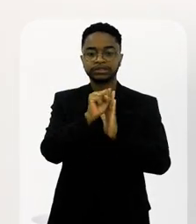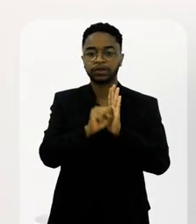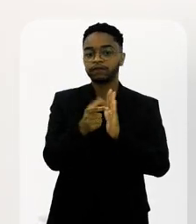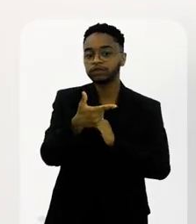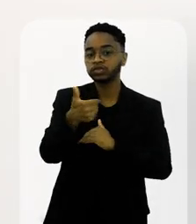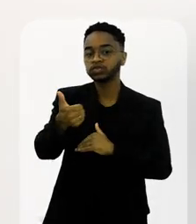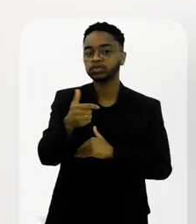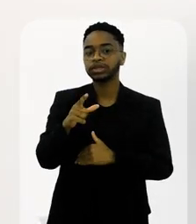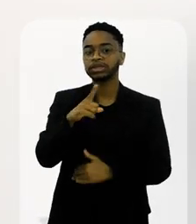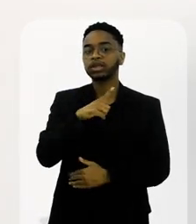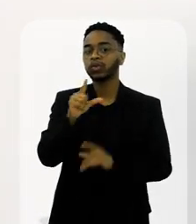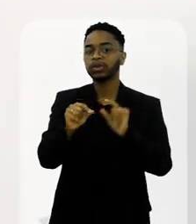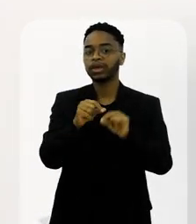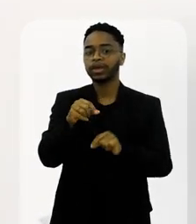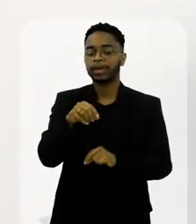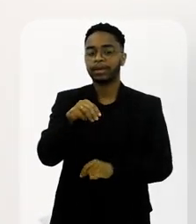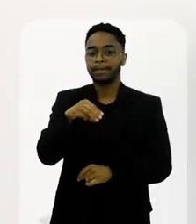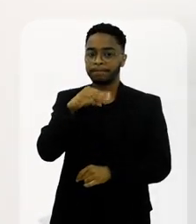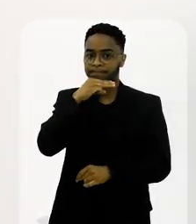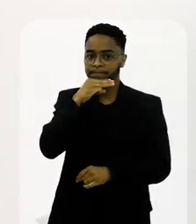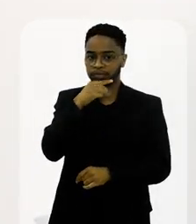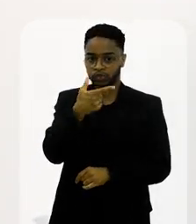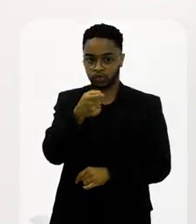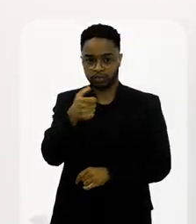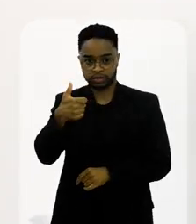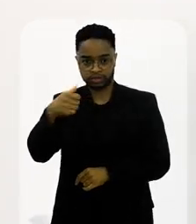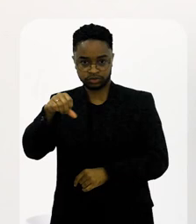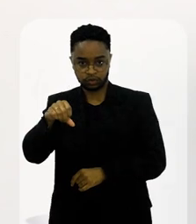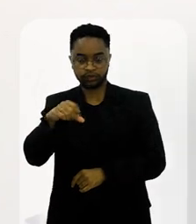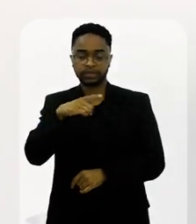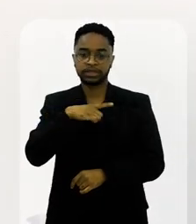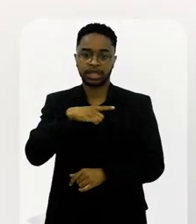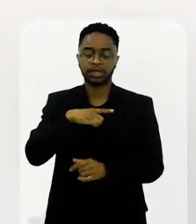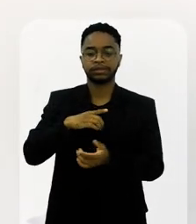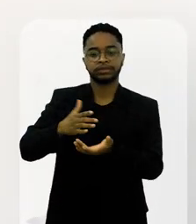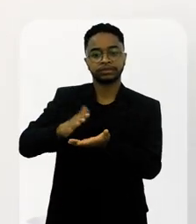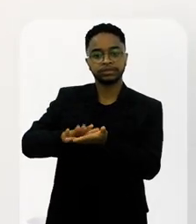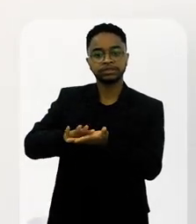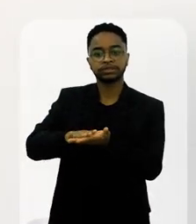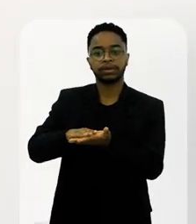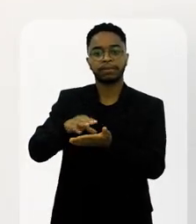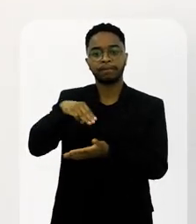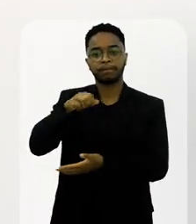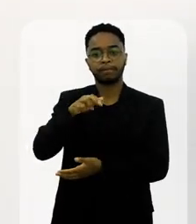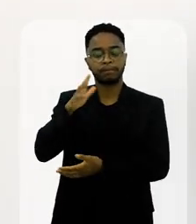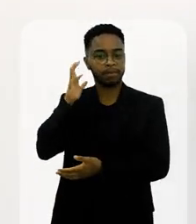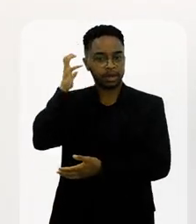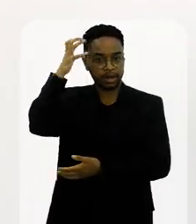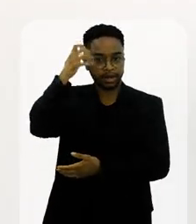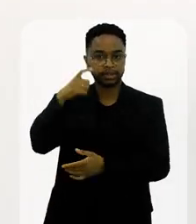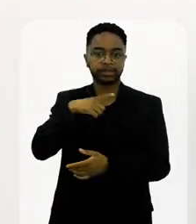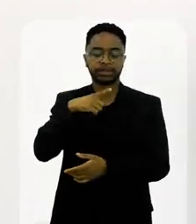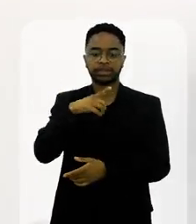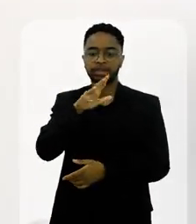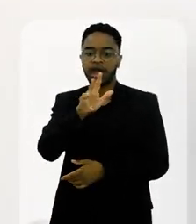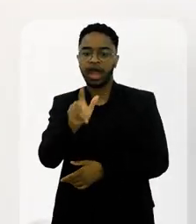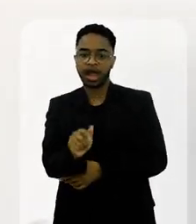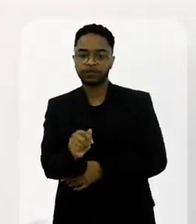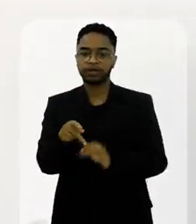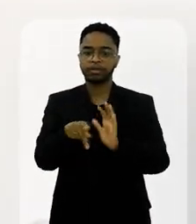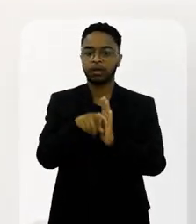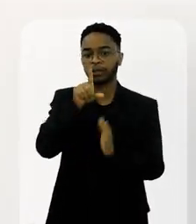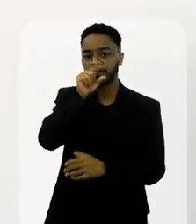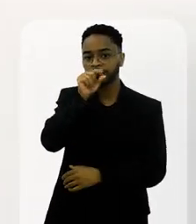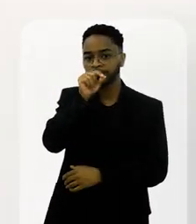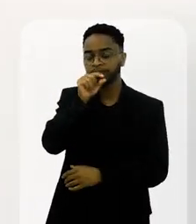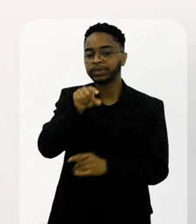XXI, perdão, a gente tem ali talvez Mangueira 2019, o famoso Samba da Marielle, a gente tem Áfricas da Beija-Flor, a gente